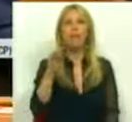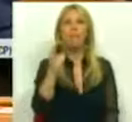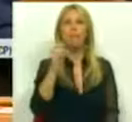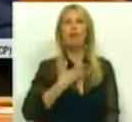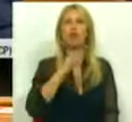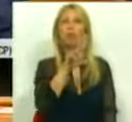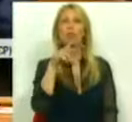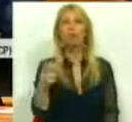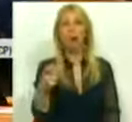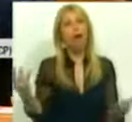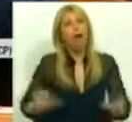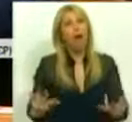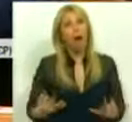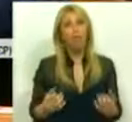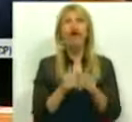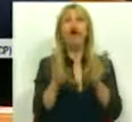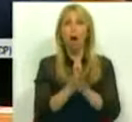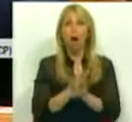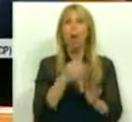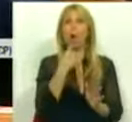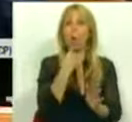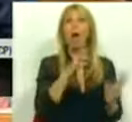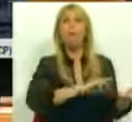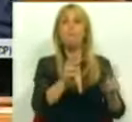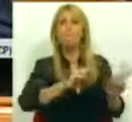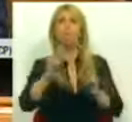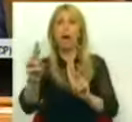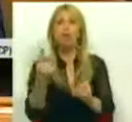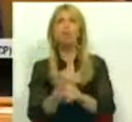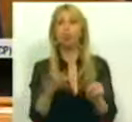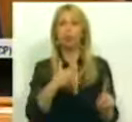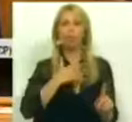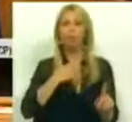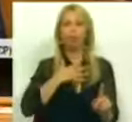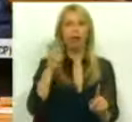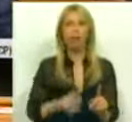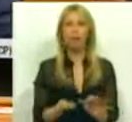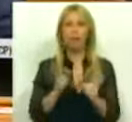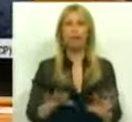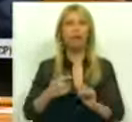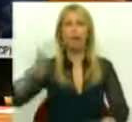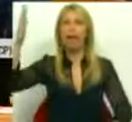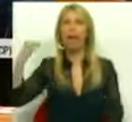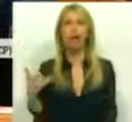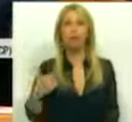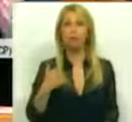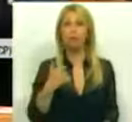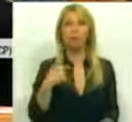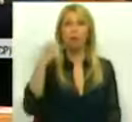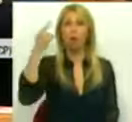a mudar, sim, para que não voltemos a ficar como estávamos. Não devemos aqui esquecer